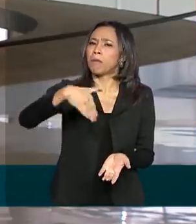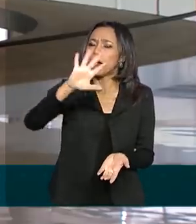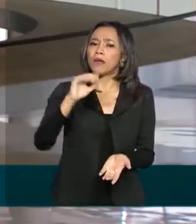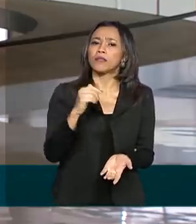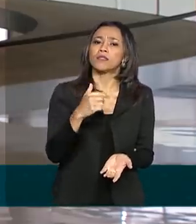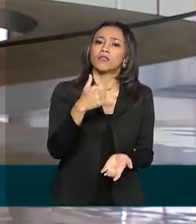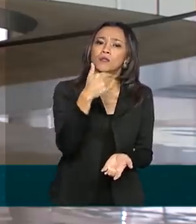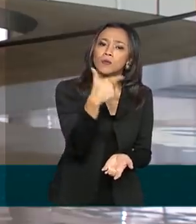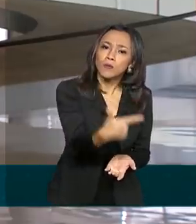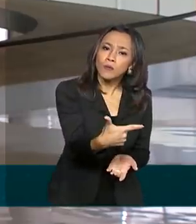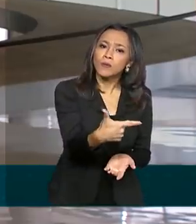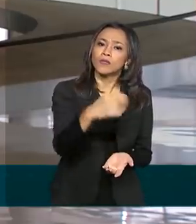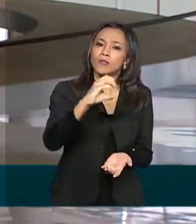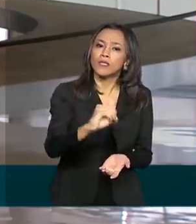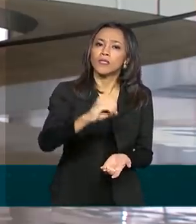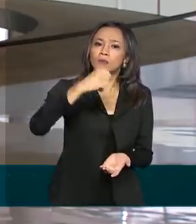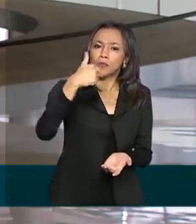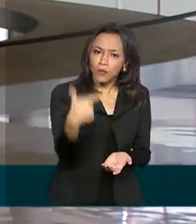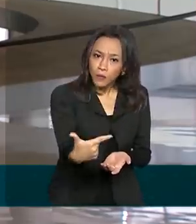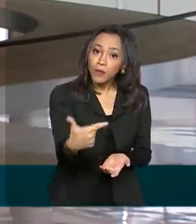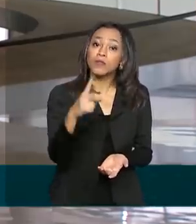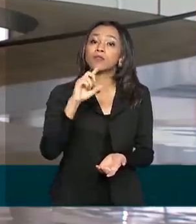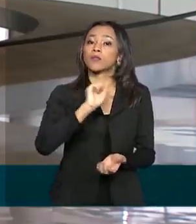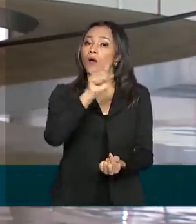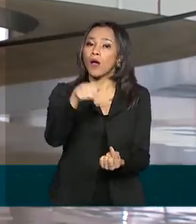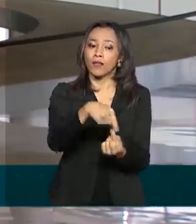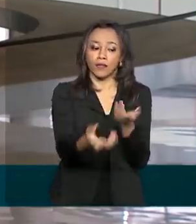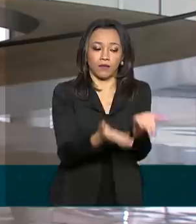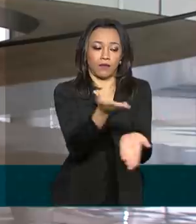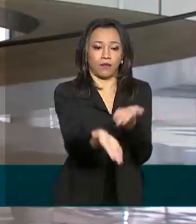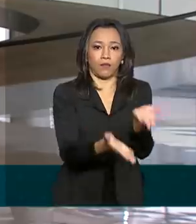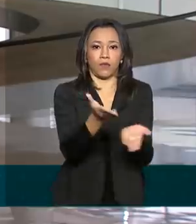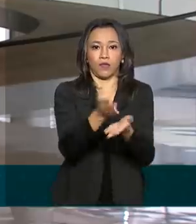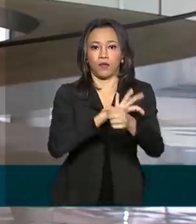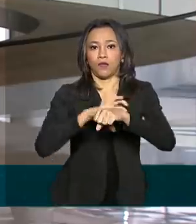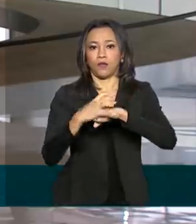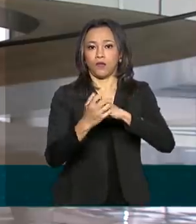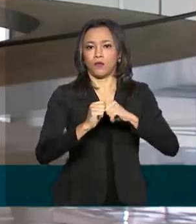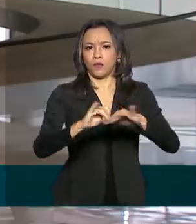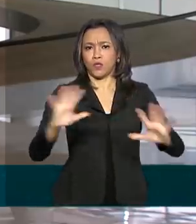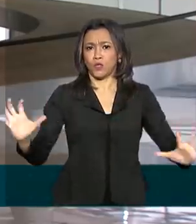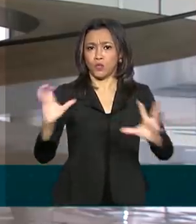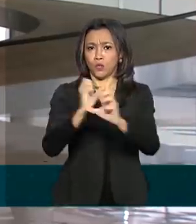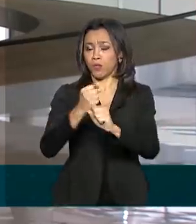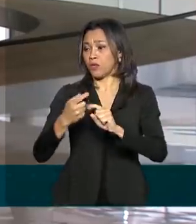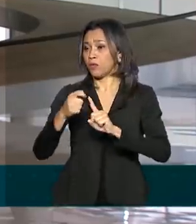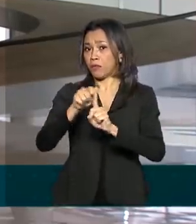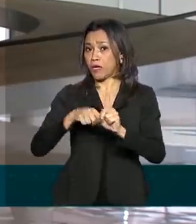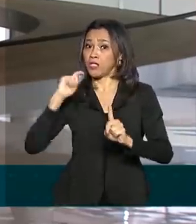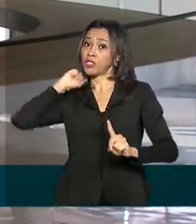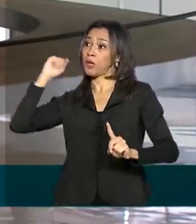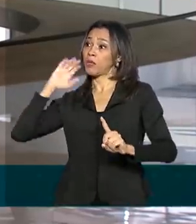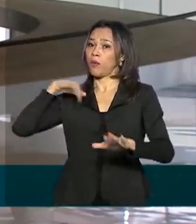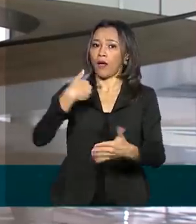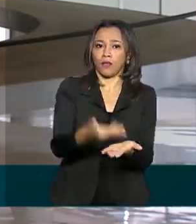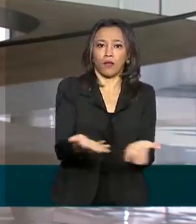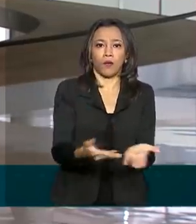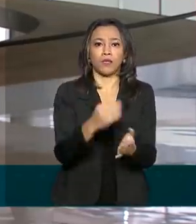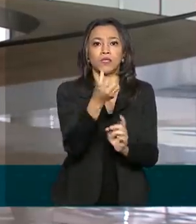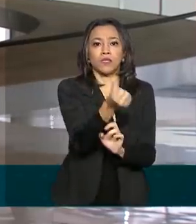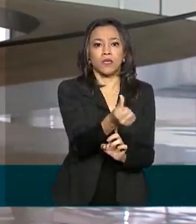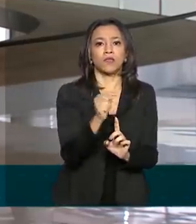202 para o tratamento da Covid-19. Somando de abril até agora, são 6